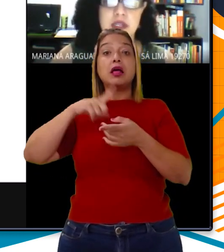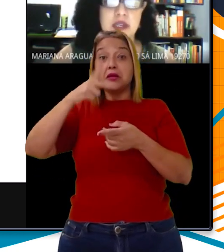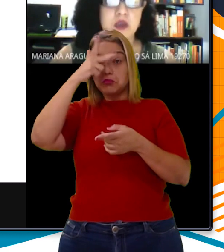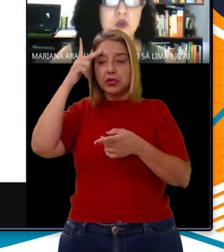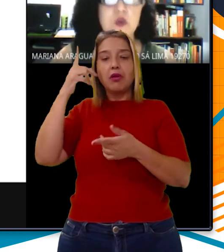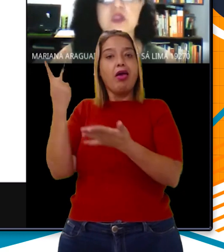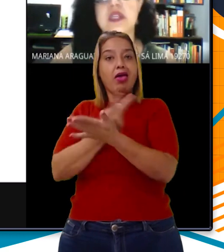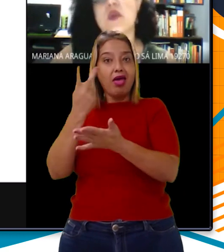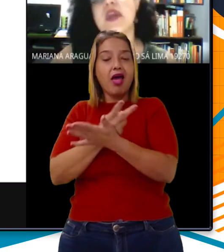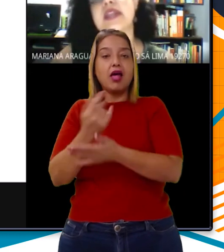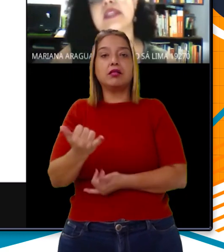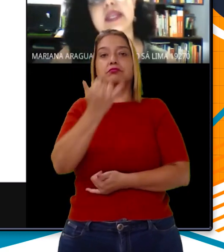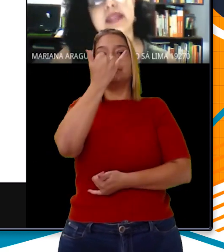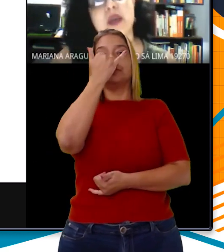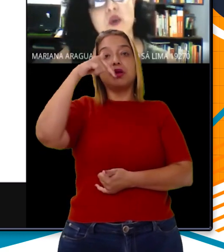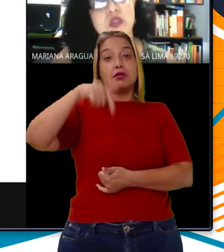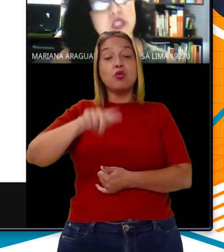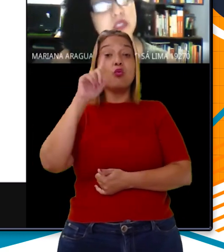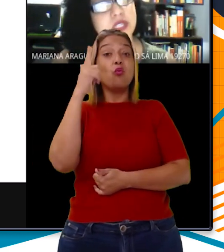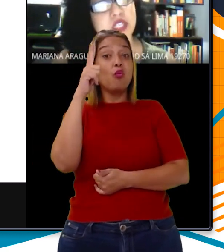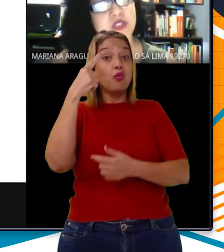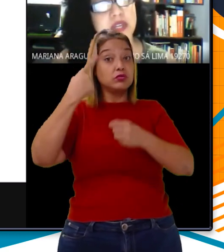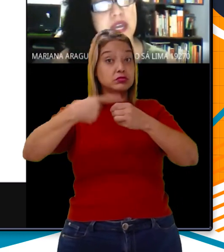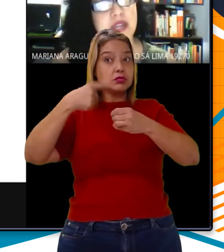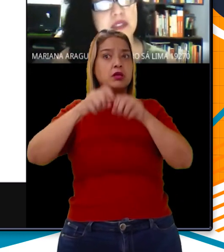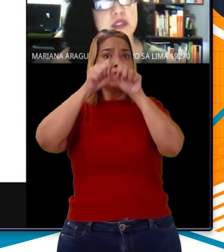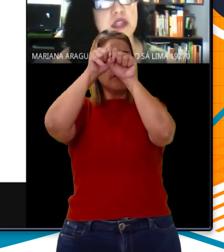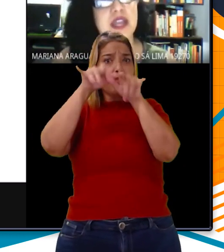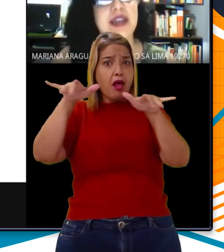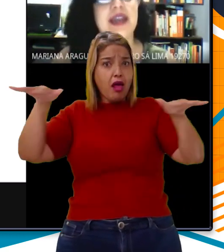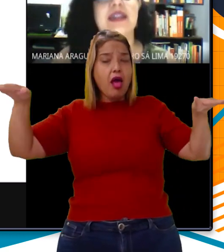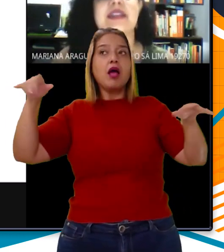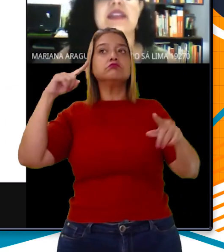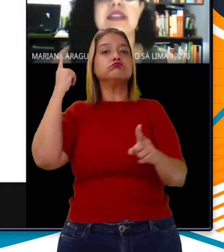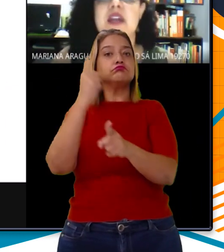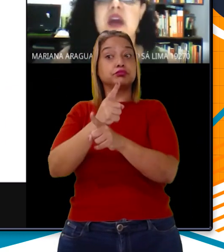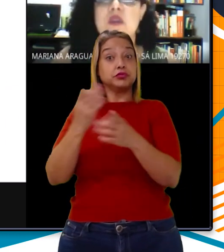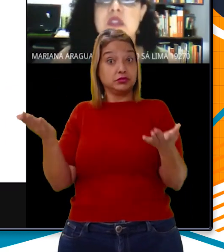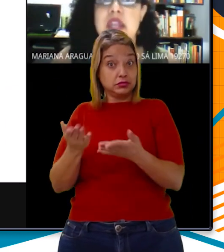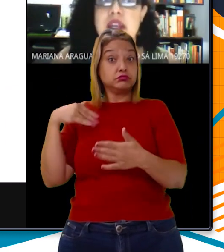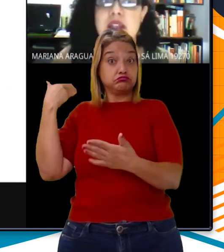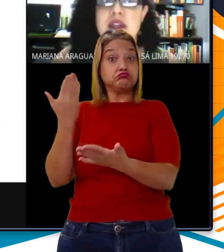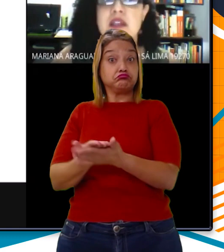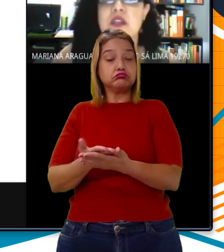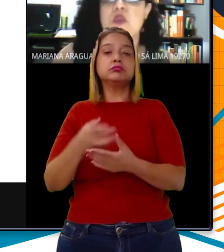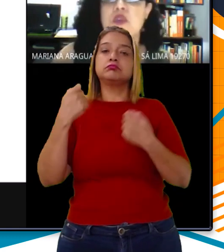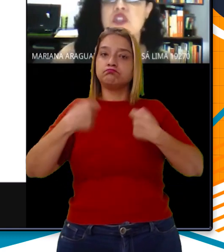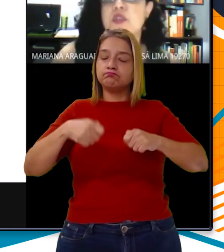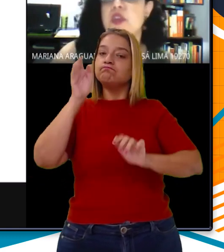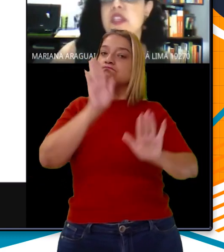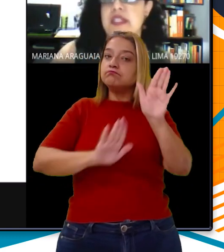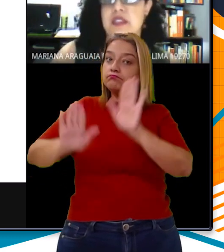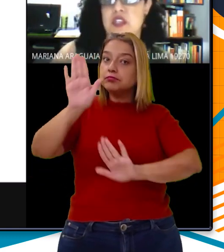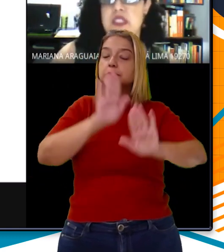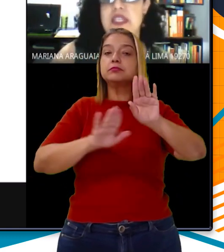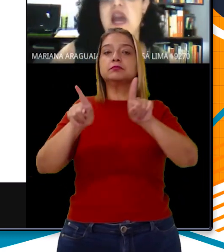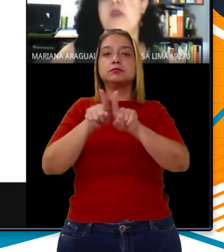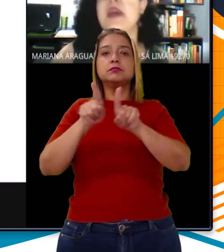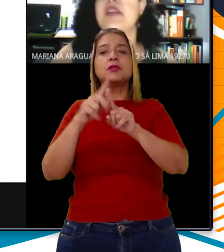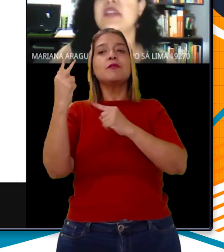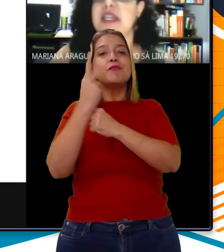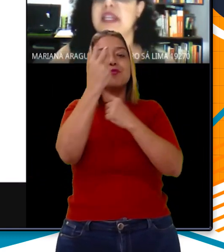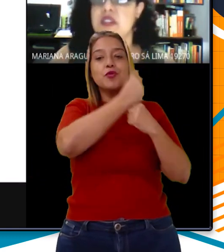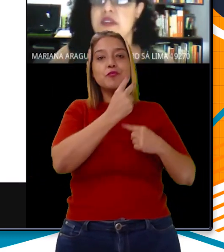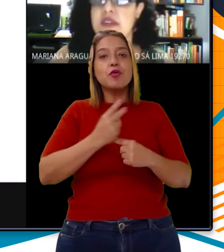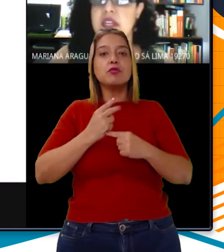Goiânia, com consequências que até hoje são identificadas. É necessário cautela e o uso de proteção especial